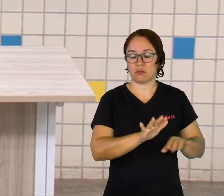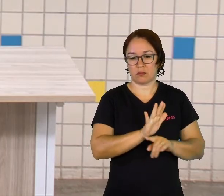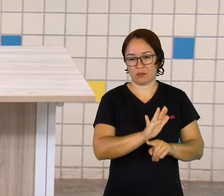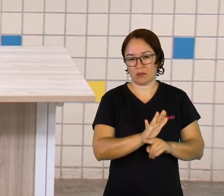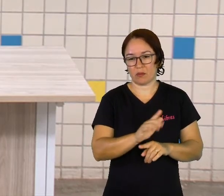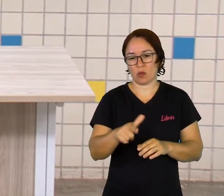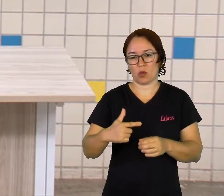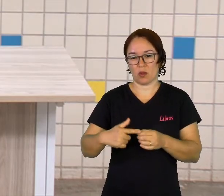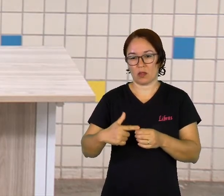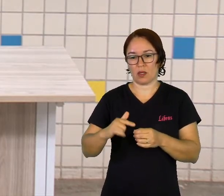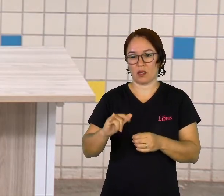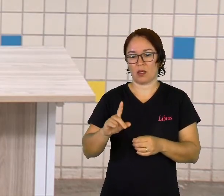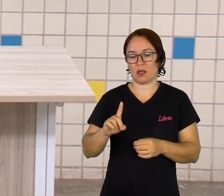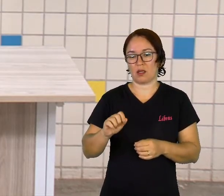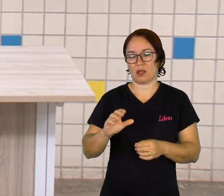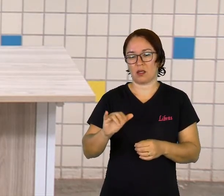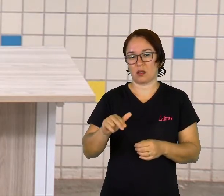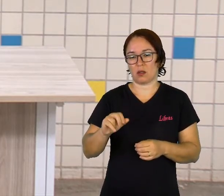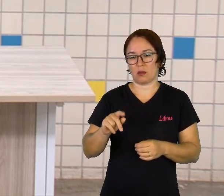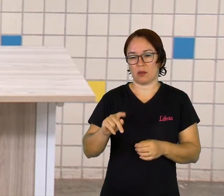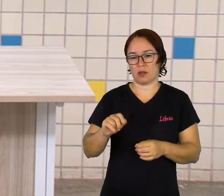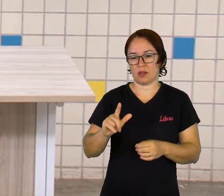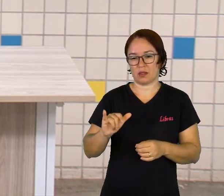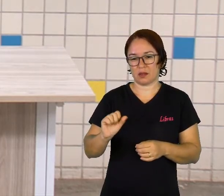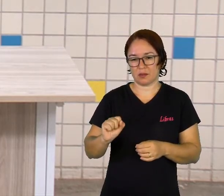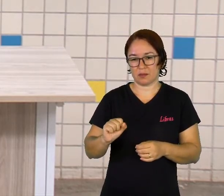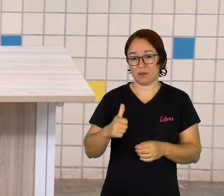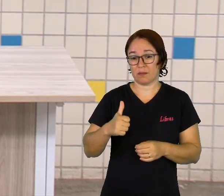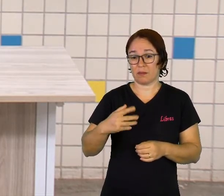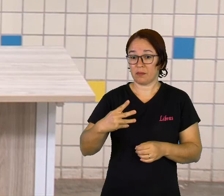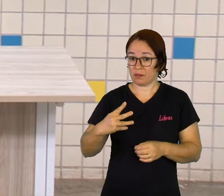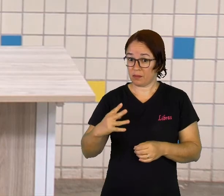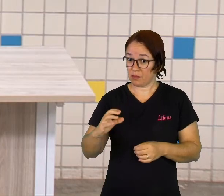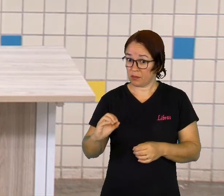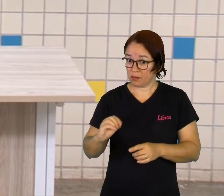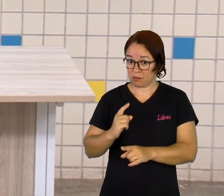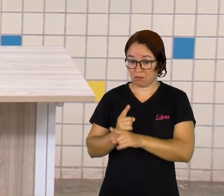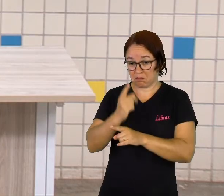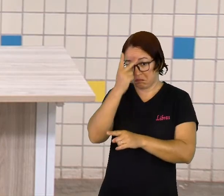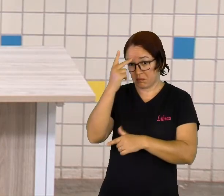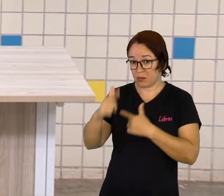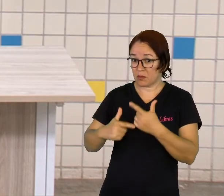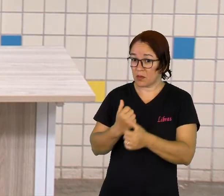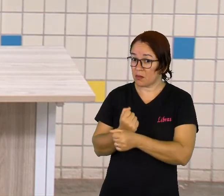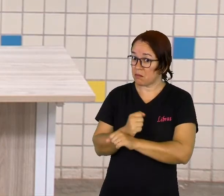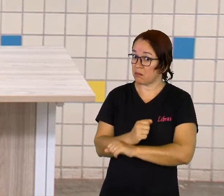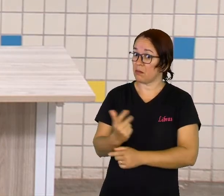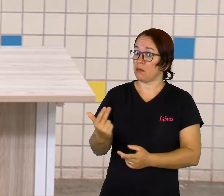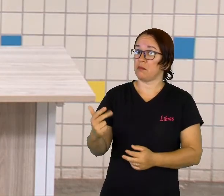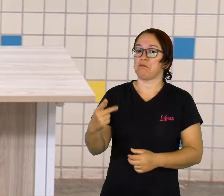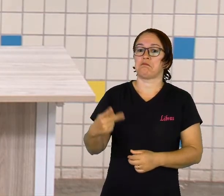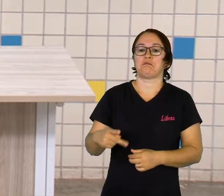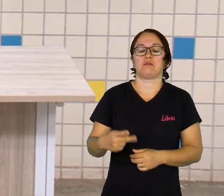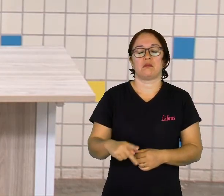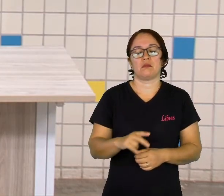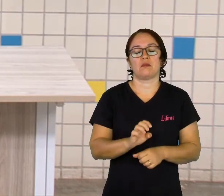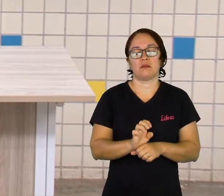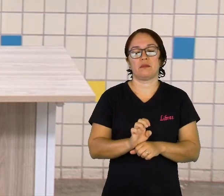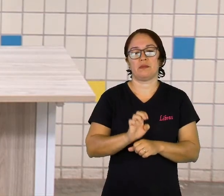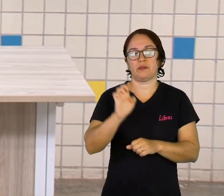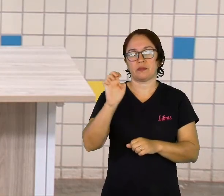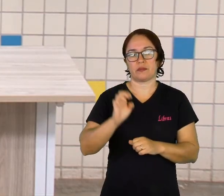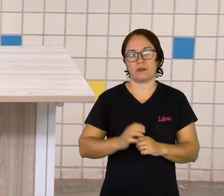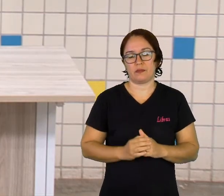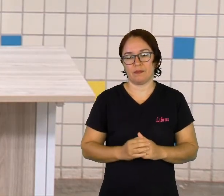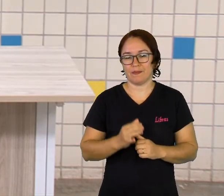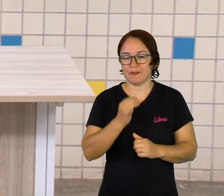140 casos de trabalho escravo aqui no nosso estado. As áreas da